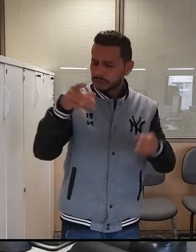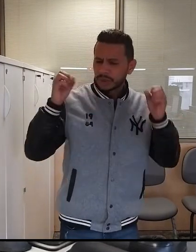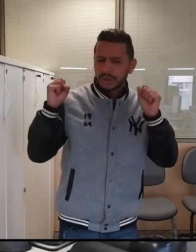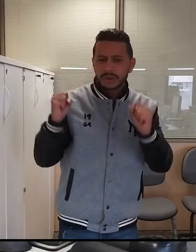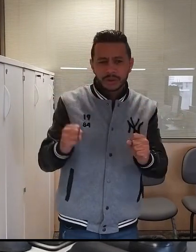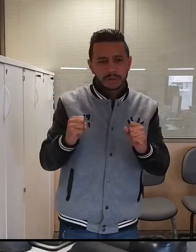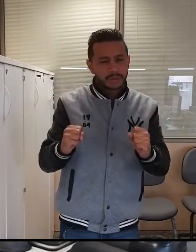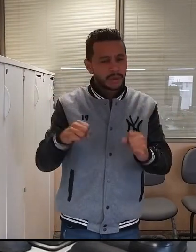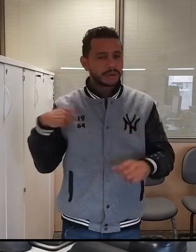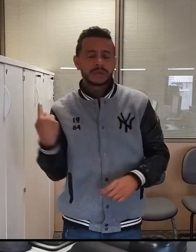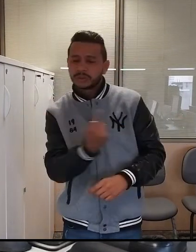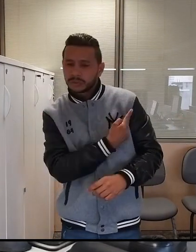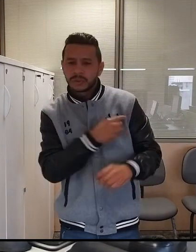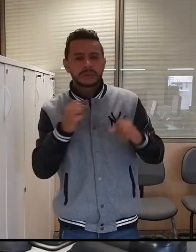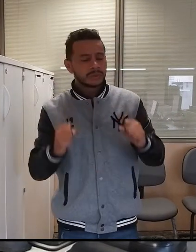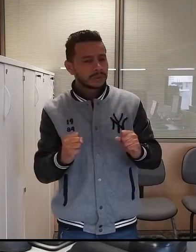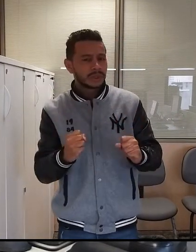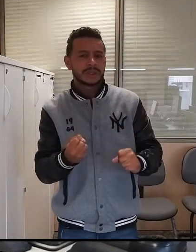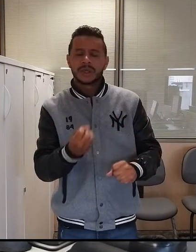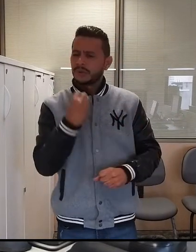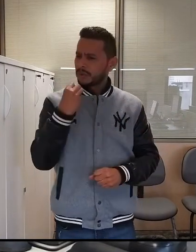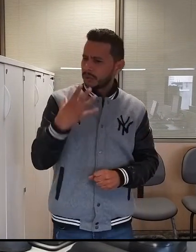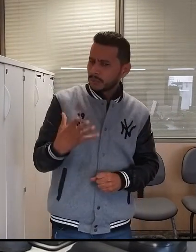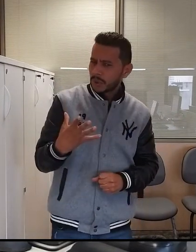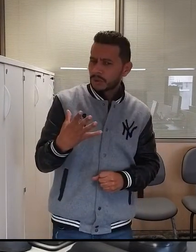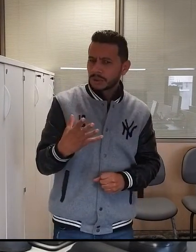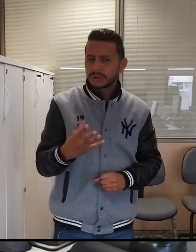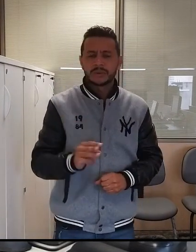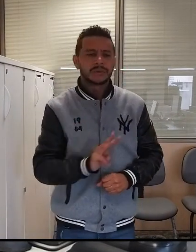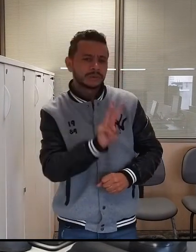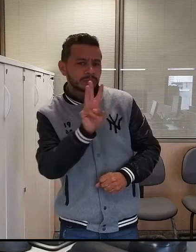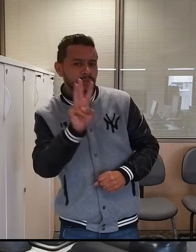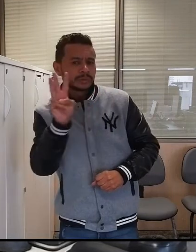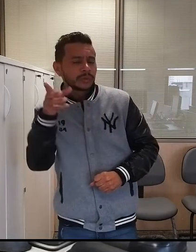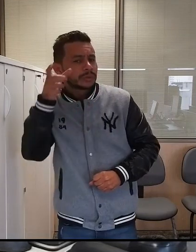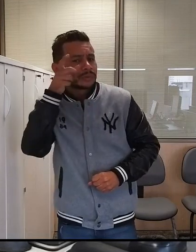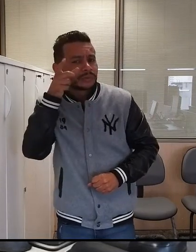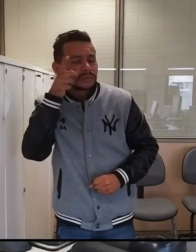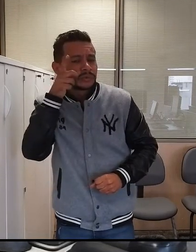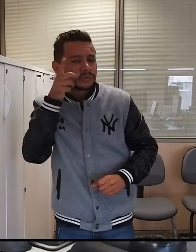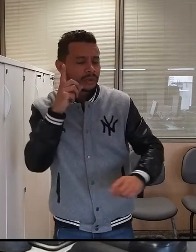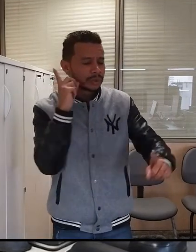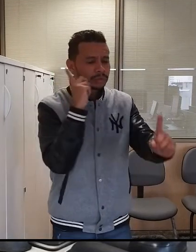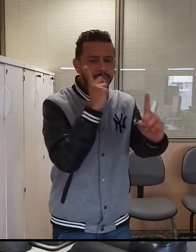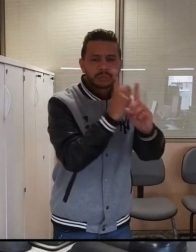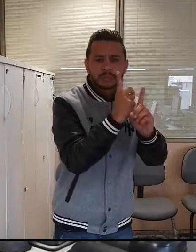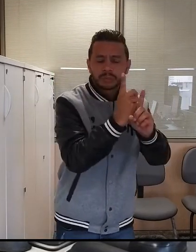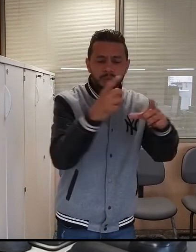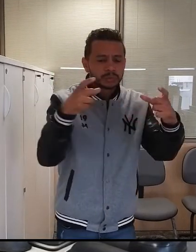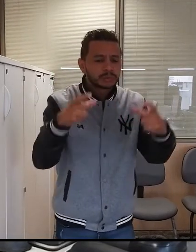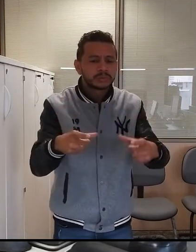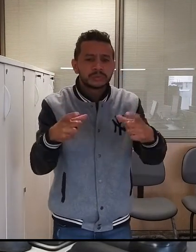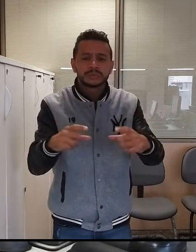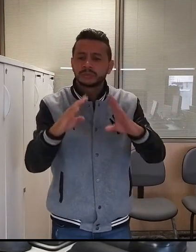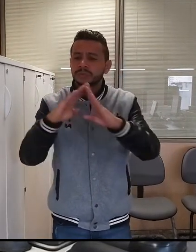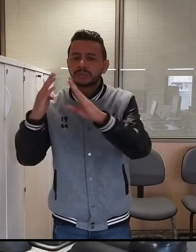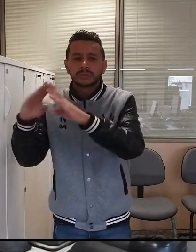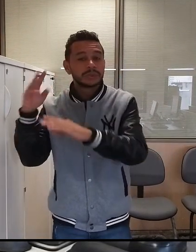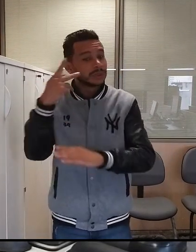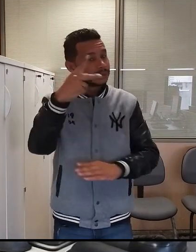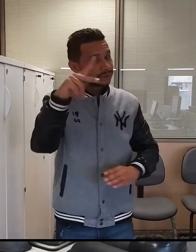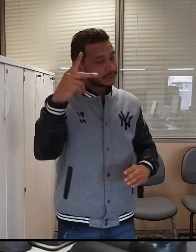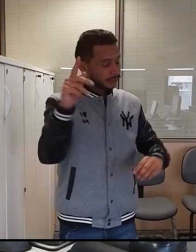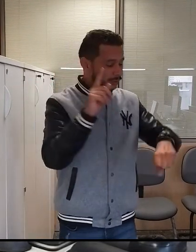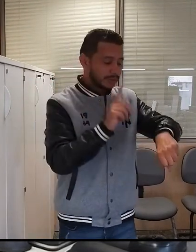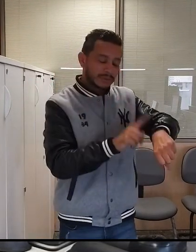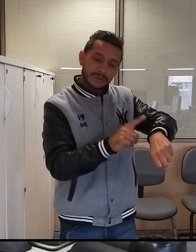você, para a gente fazer o bem Acesse o site da Fundação e veja o local mais próximo para você doar E o